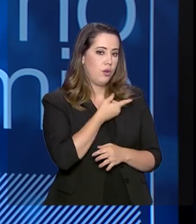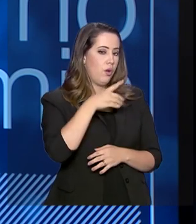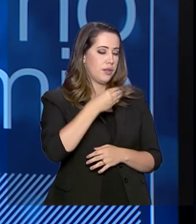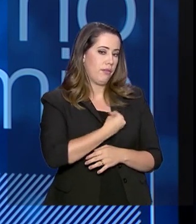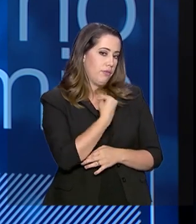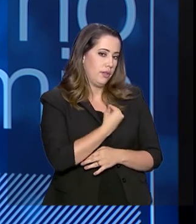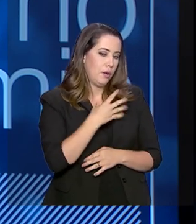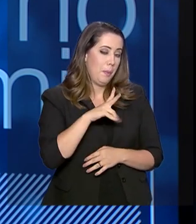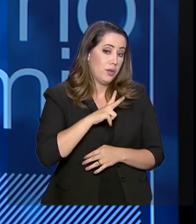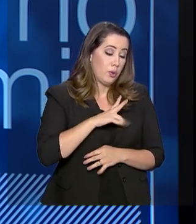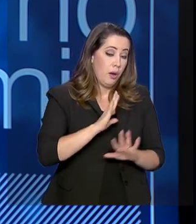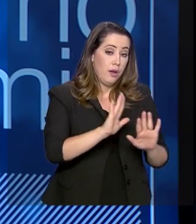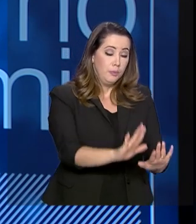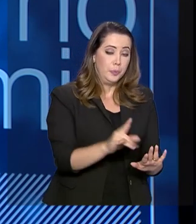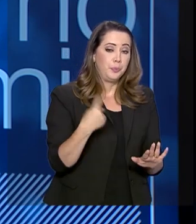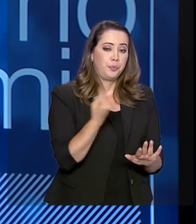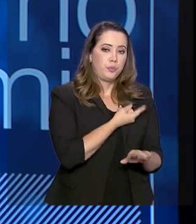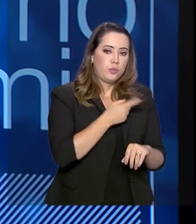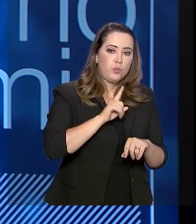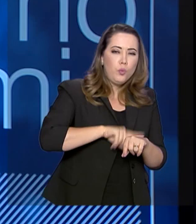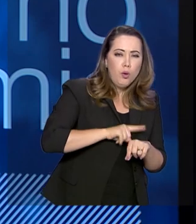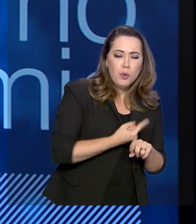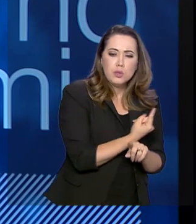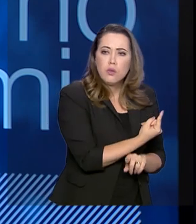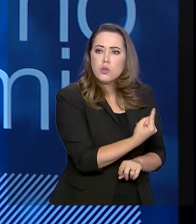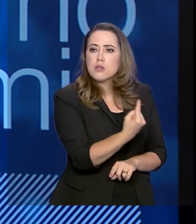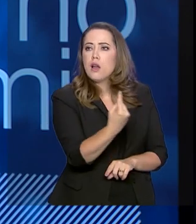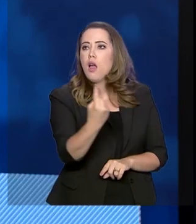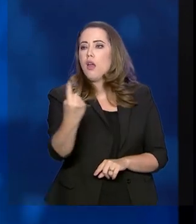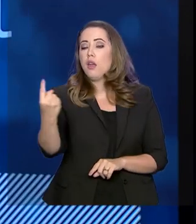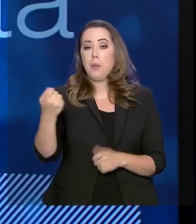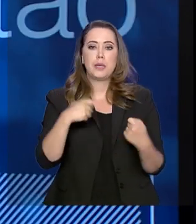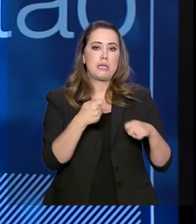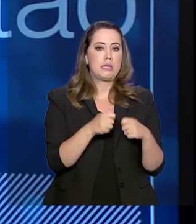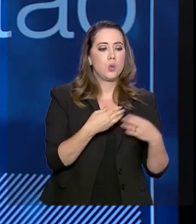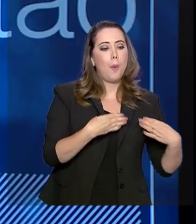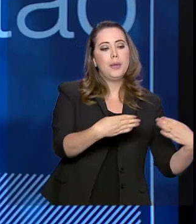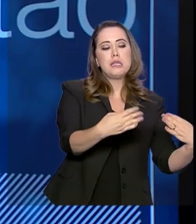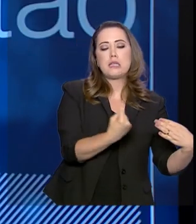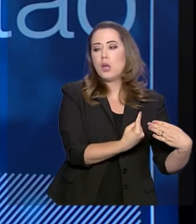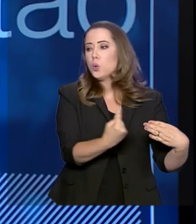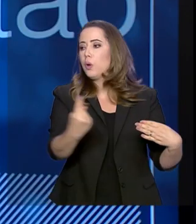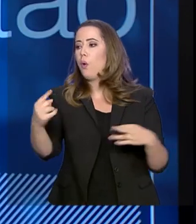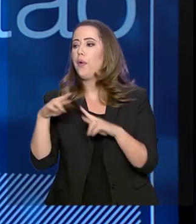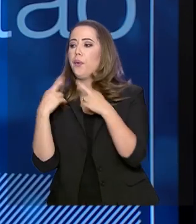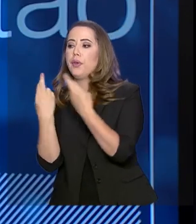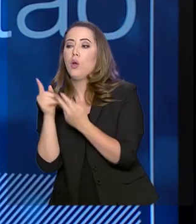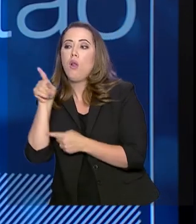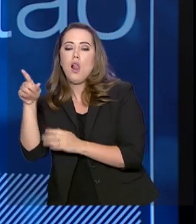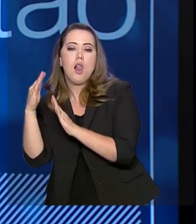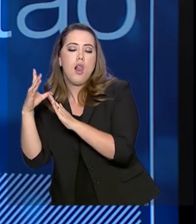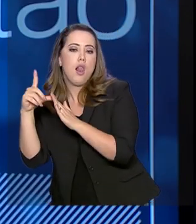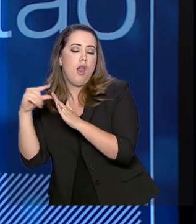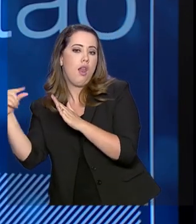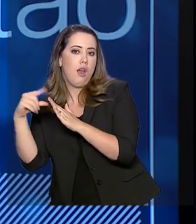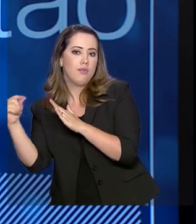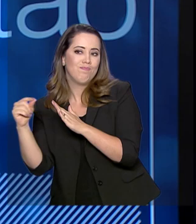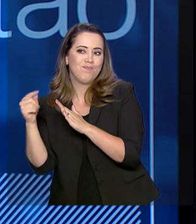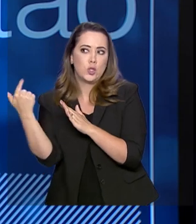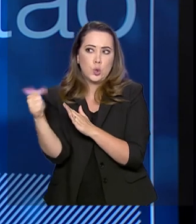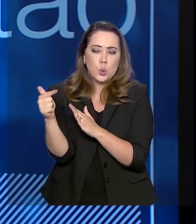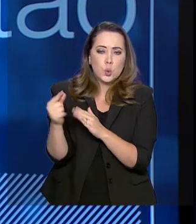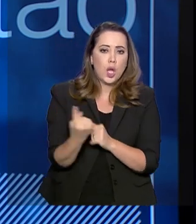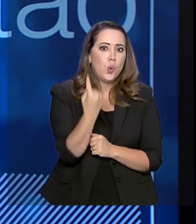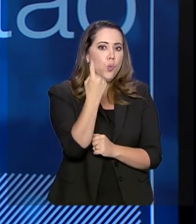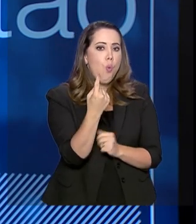vida pessoal. Então, quando eu vou fazer um deslocamento, por exemplo, preciso sair do Ministério para uma reunião na Presidência da República, eu não tenho